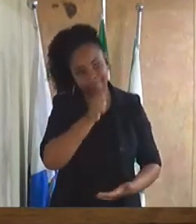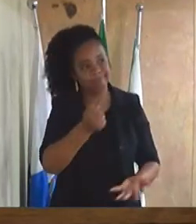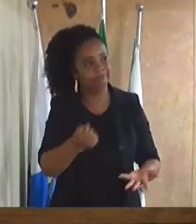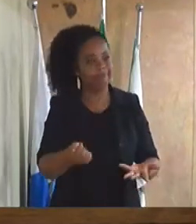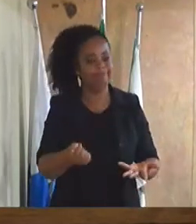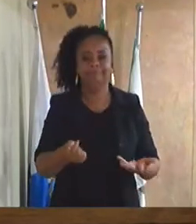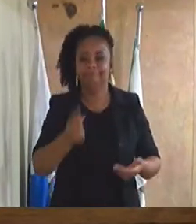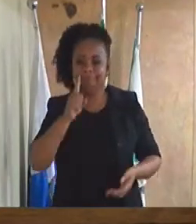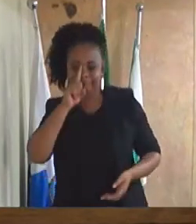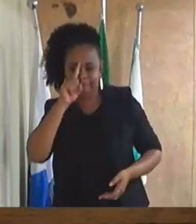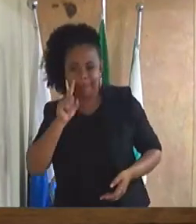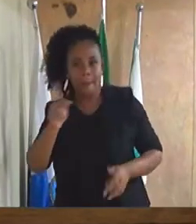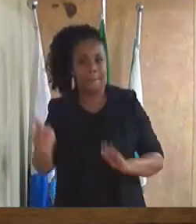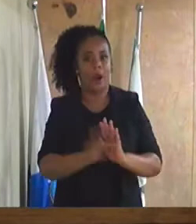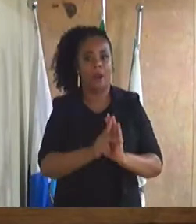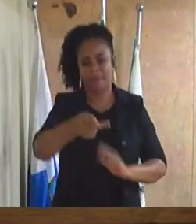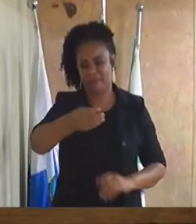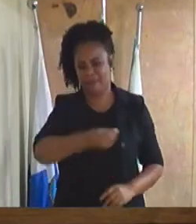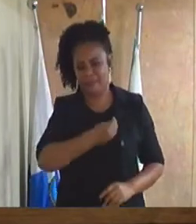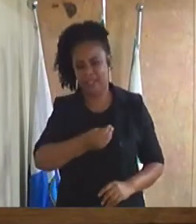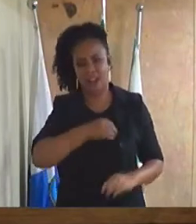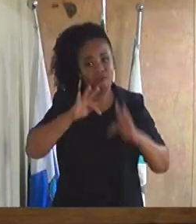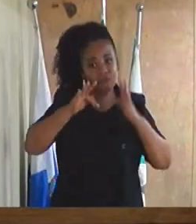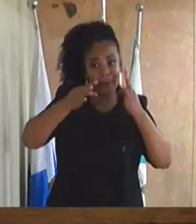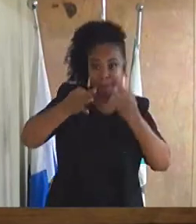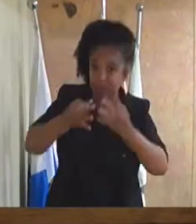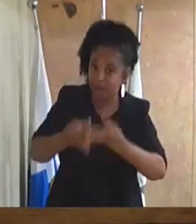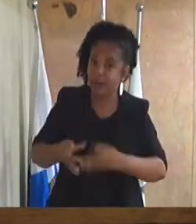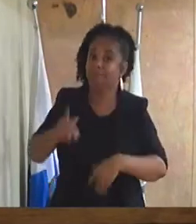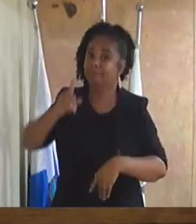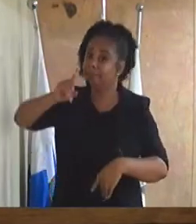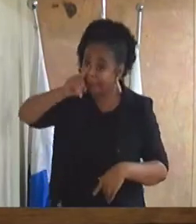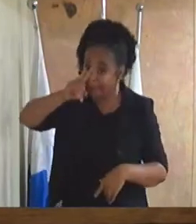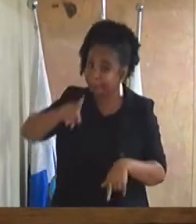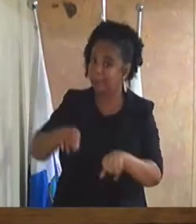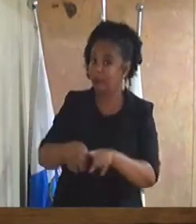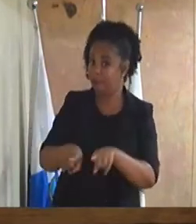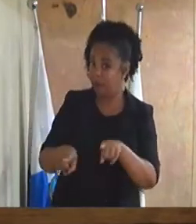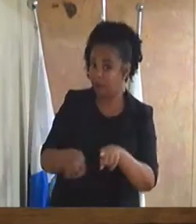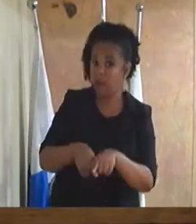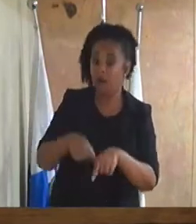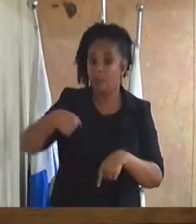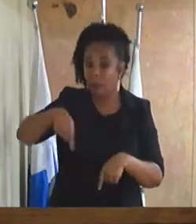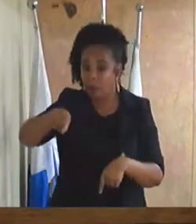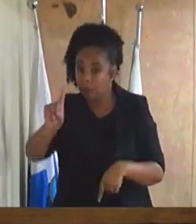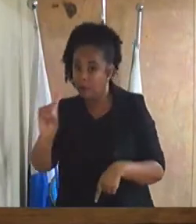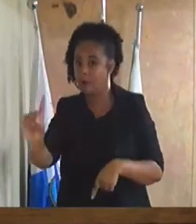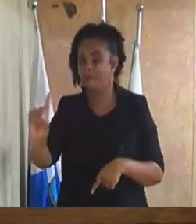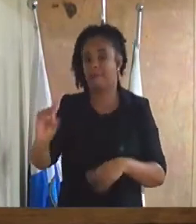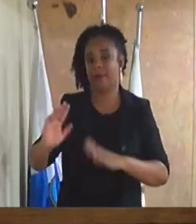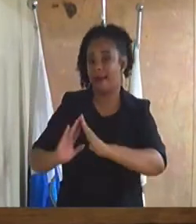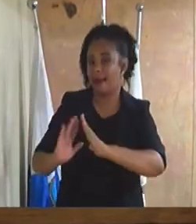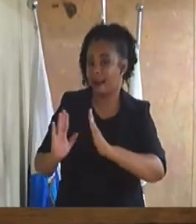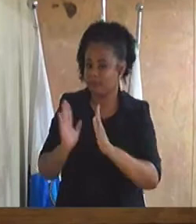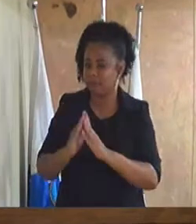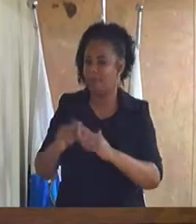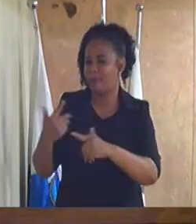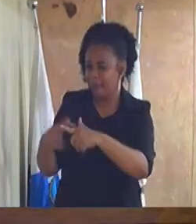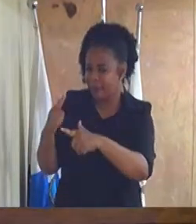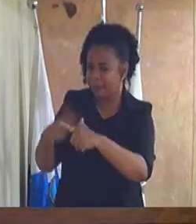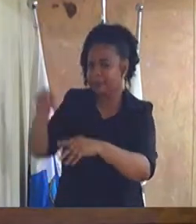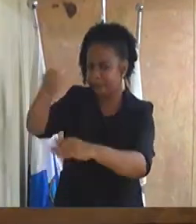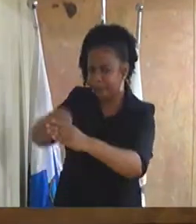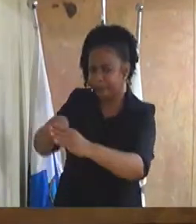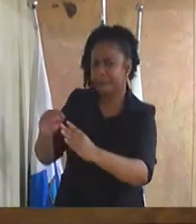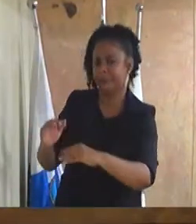própria vida, a vida dos familiares que vão para casa e podem levar a contaminação para dentro de casa